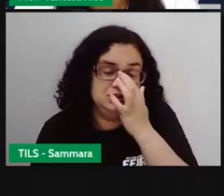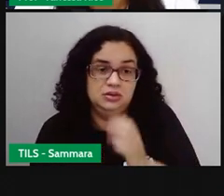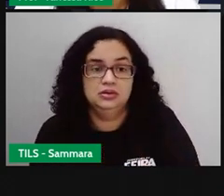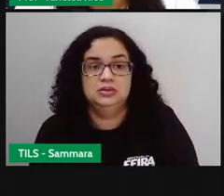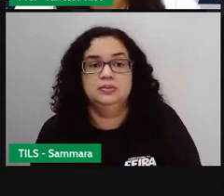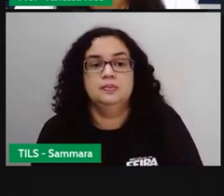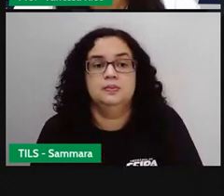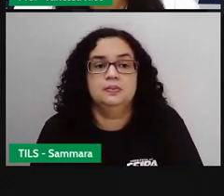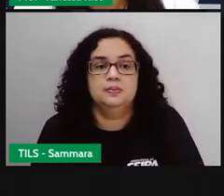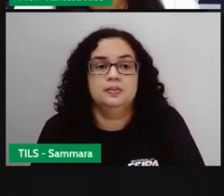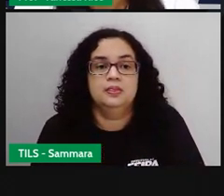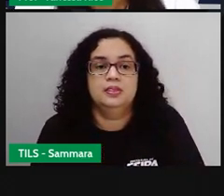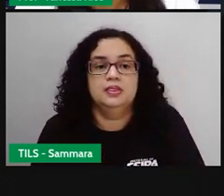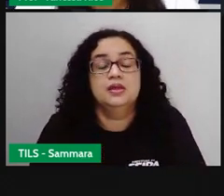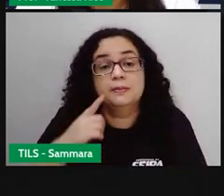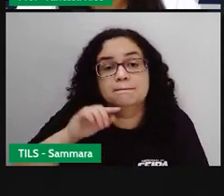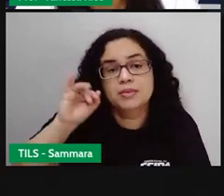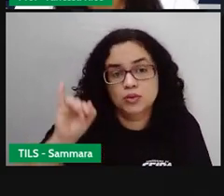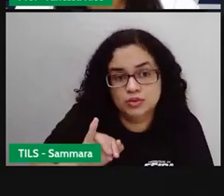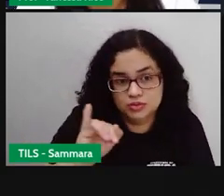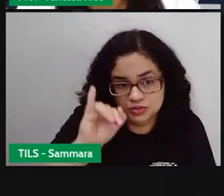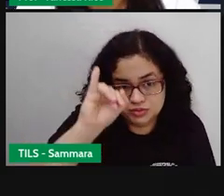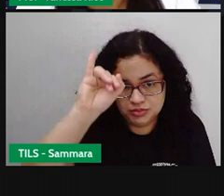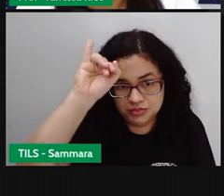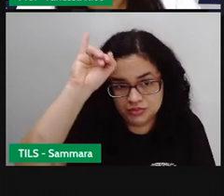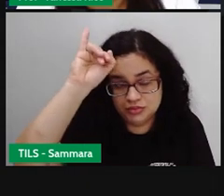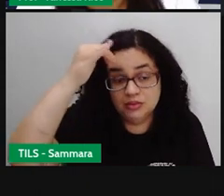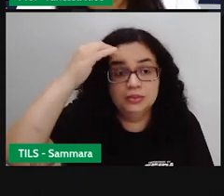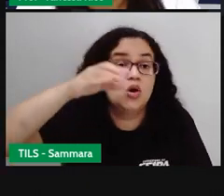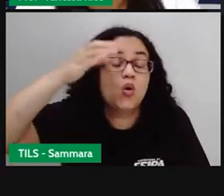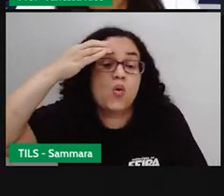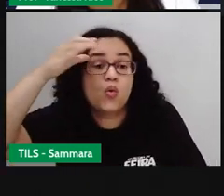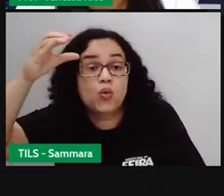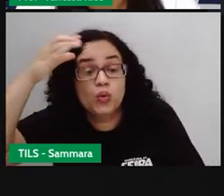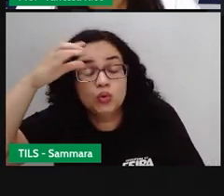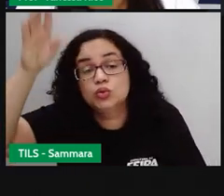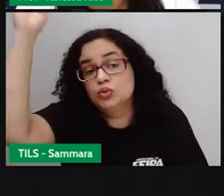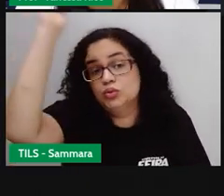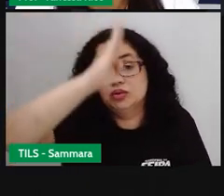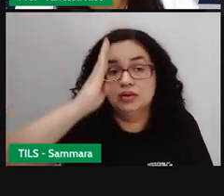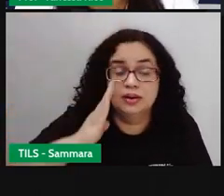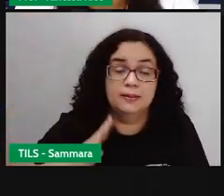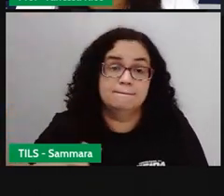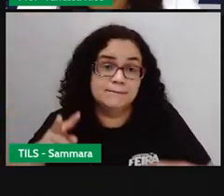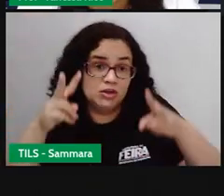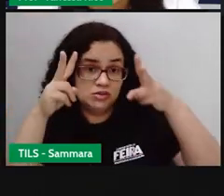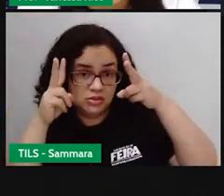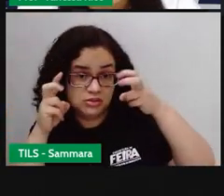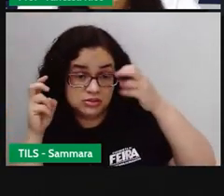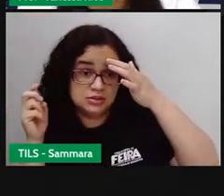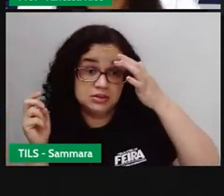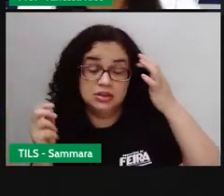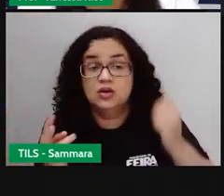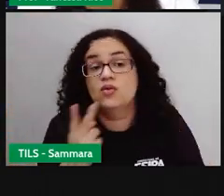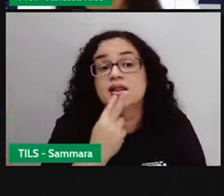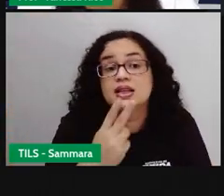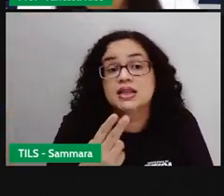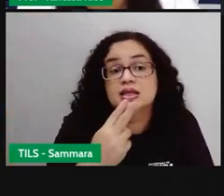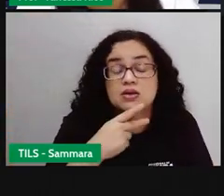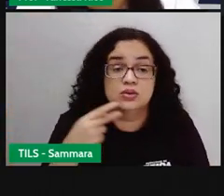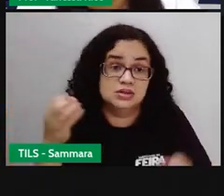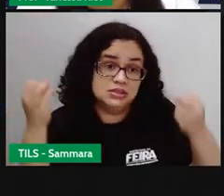assim, importante para a cultura do Brasil, que a gente observa que a língua que a gente fala é a língua